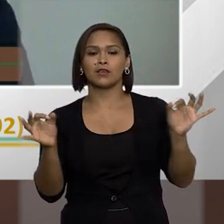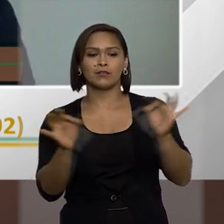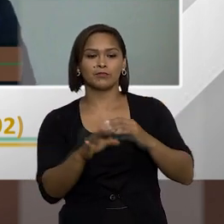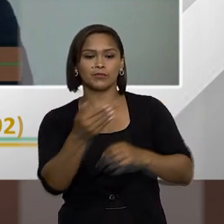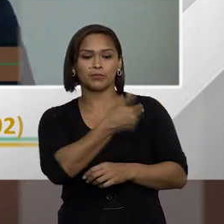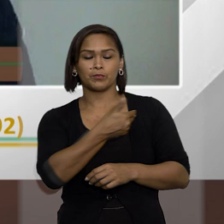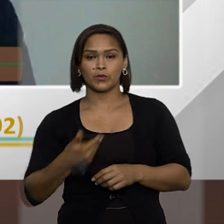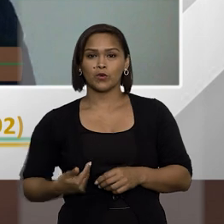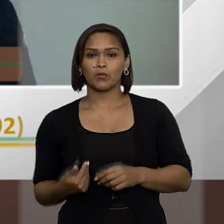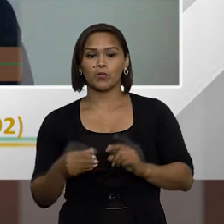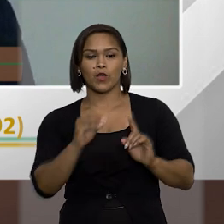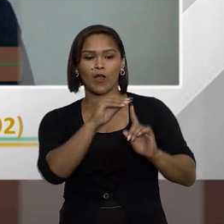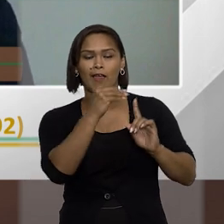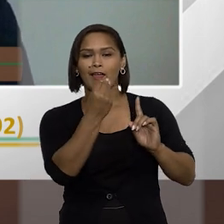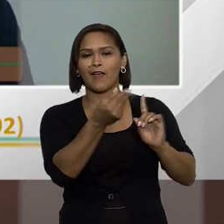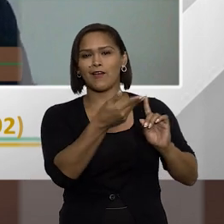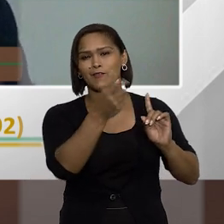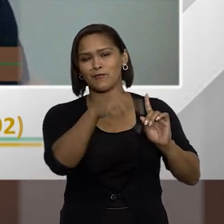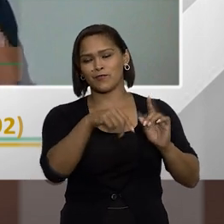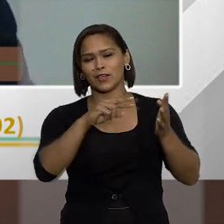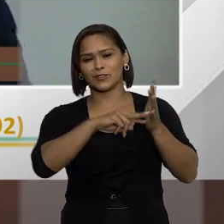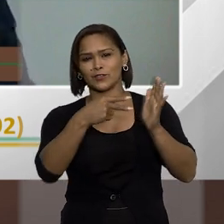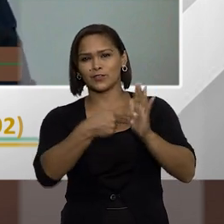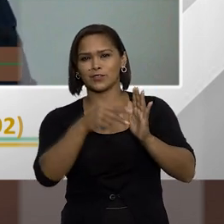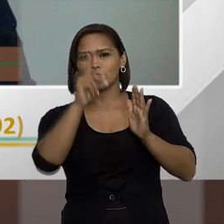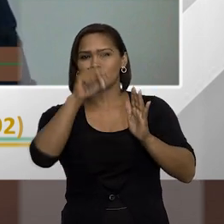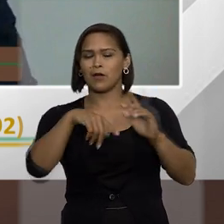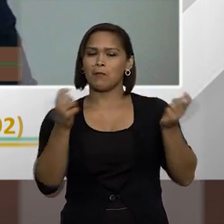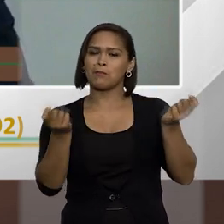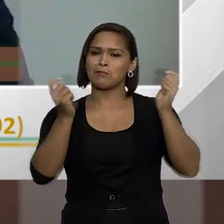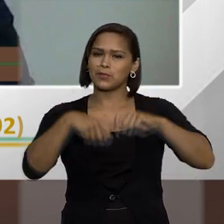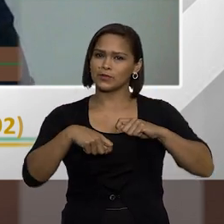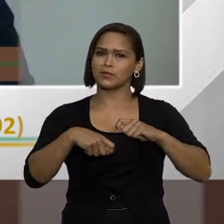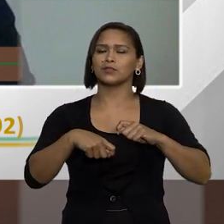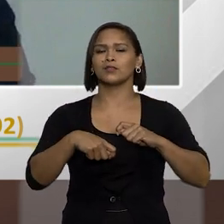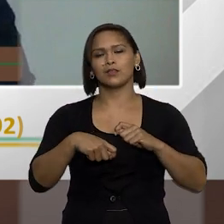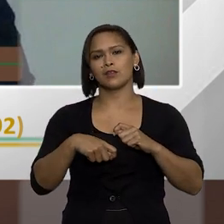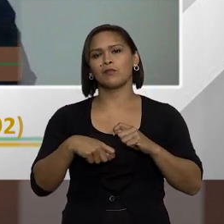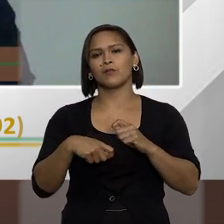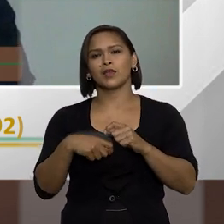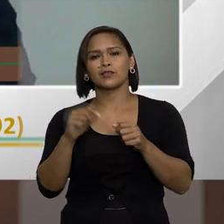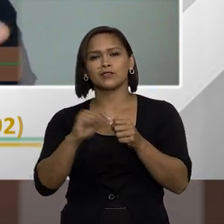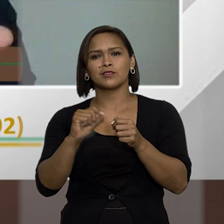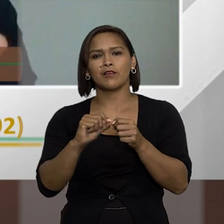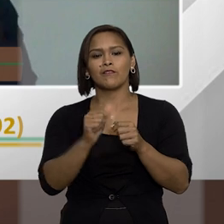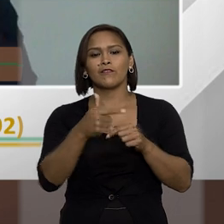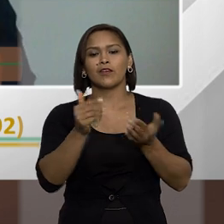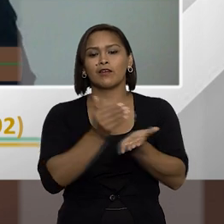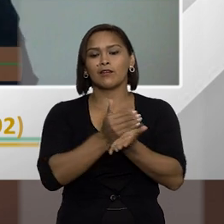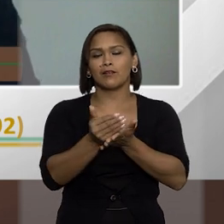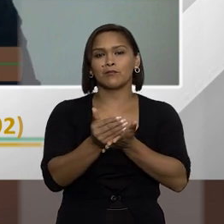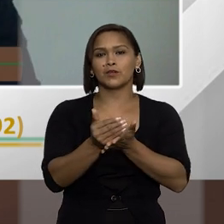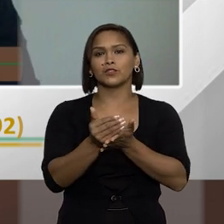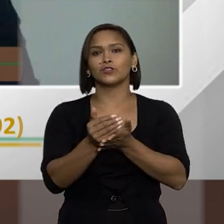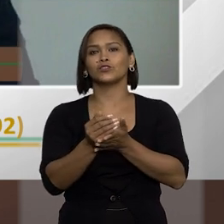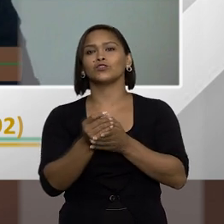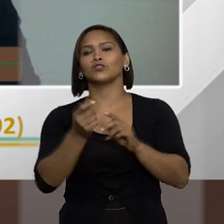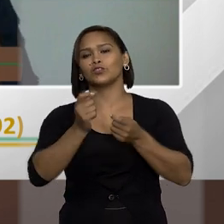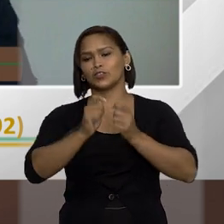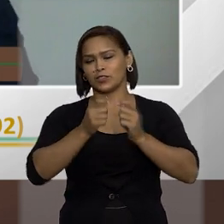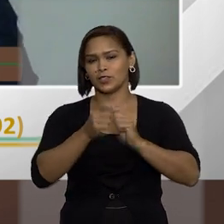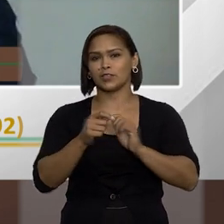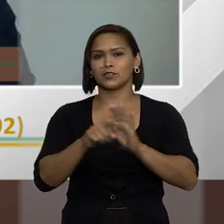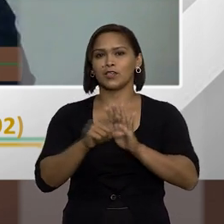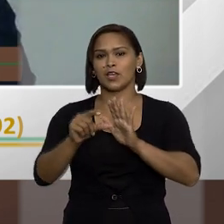acabariam ficando reféns, de interpretações que poderiam, é, posteriormente serem realizadas a partir dos seus atos,